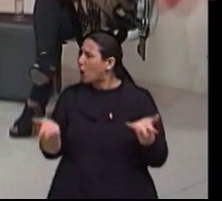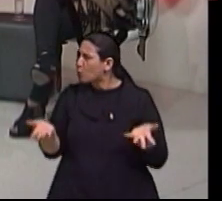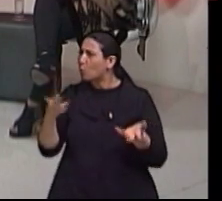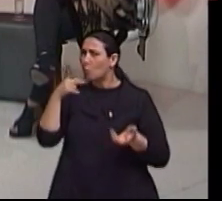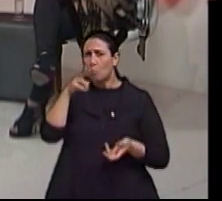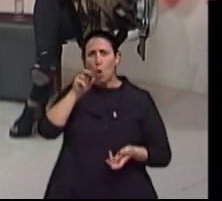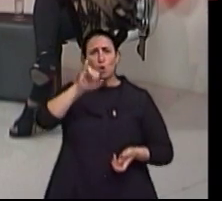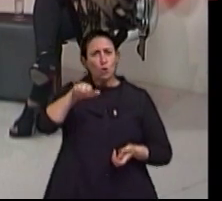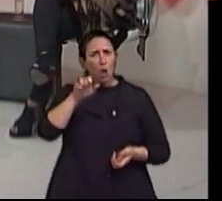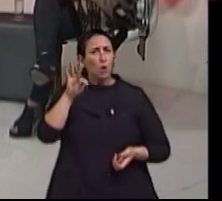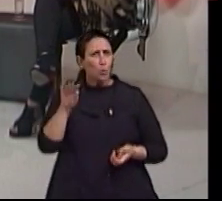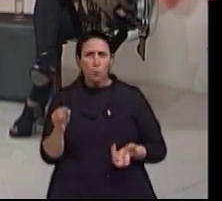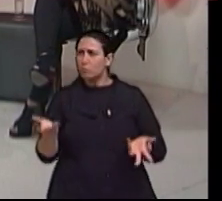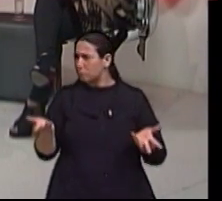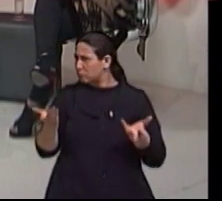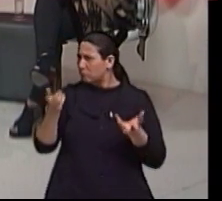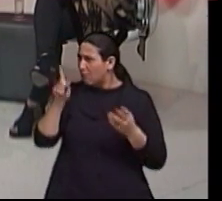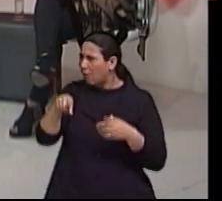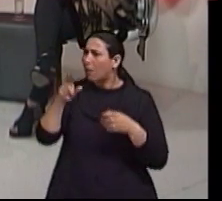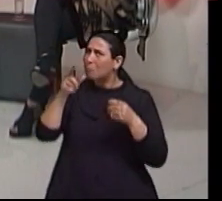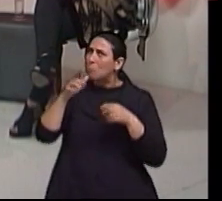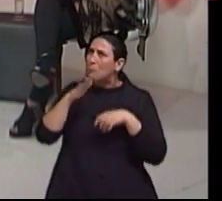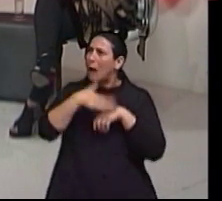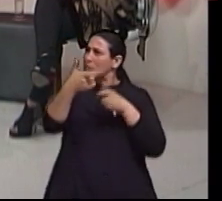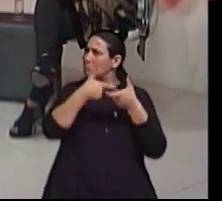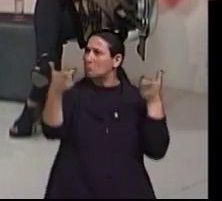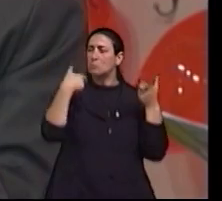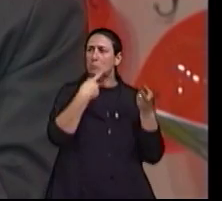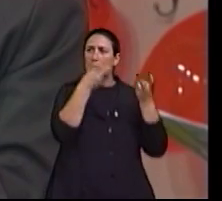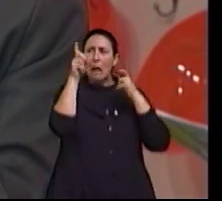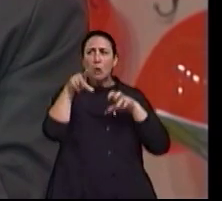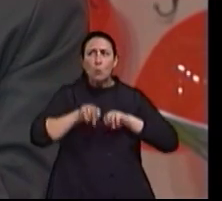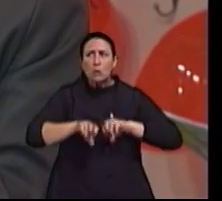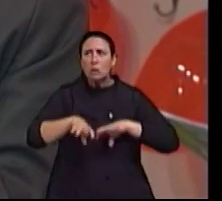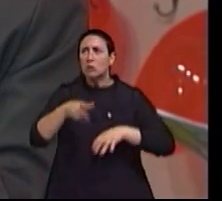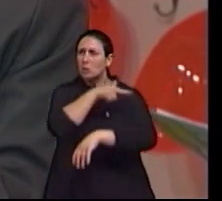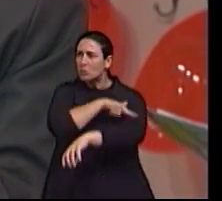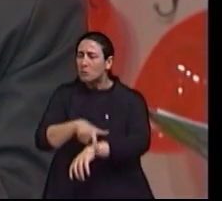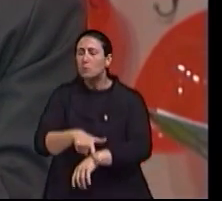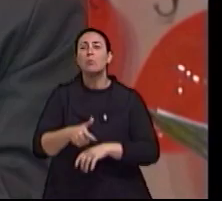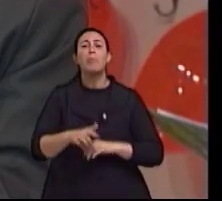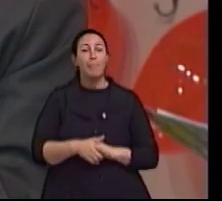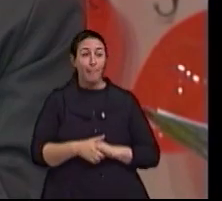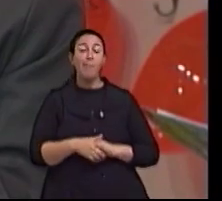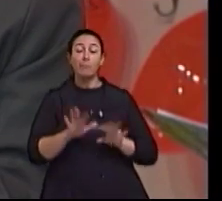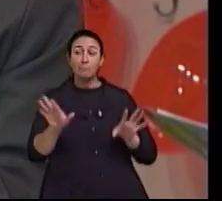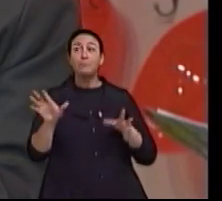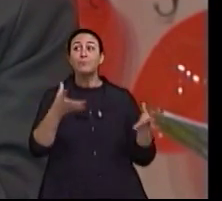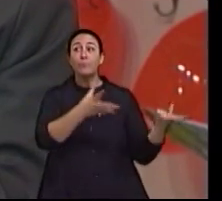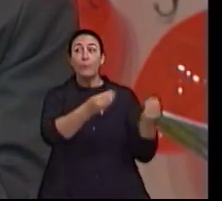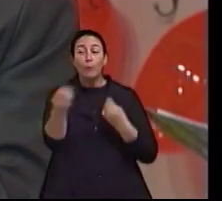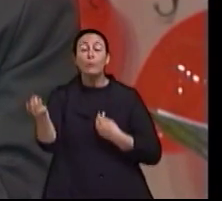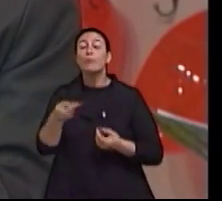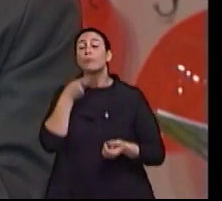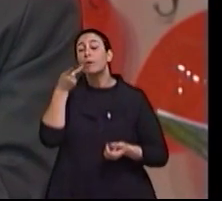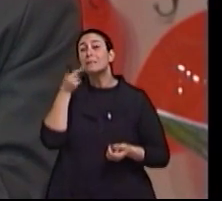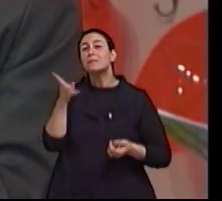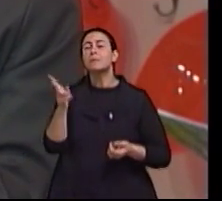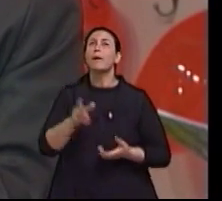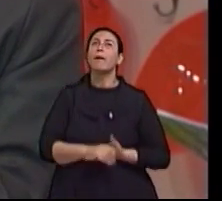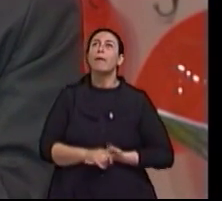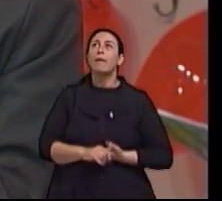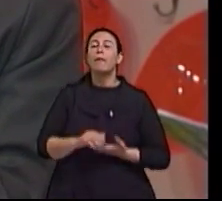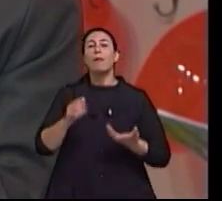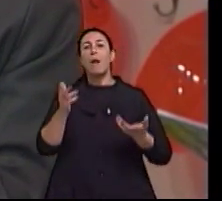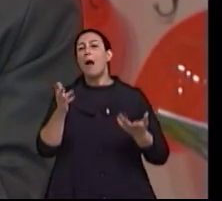A questão da educação não adianta. E grande parte dessa questão advém da ideia também do senso comum de que